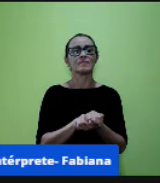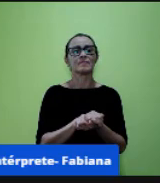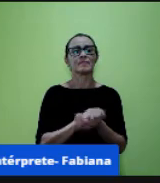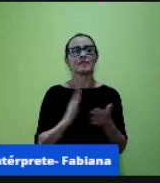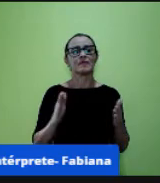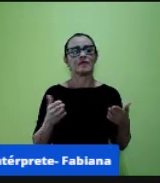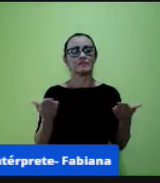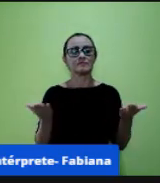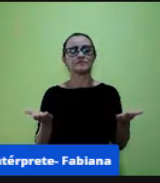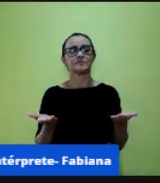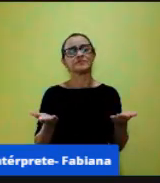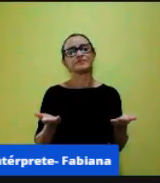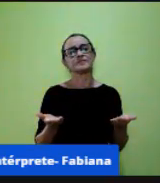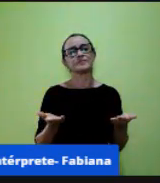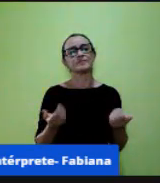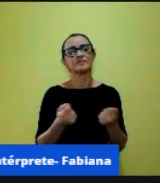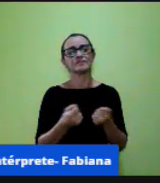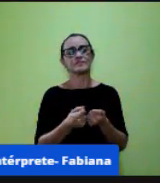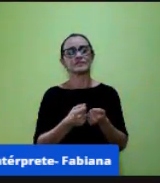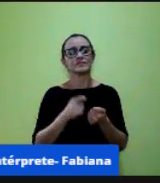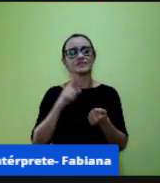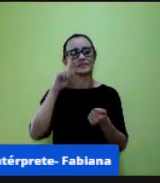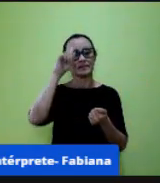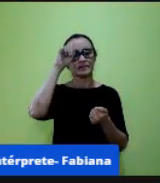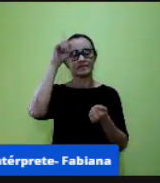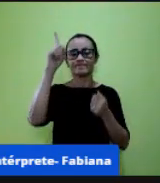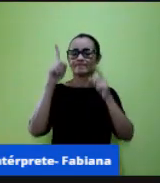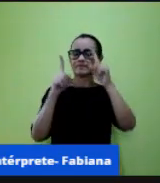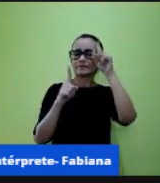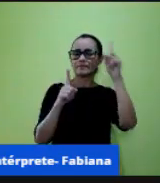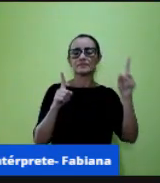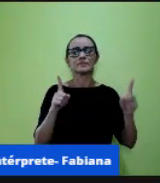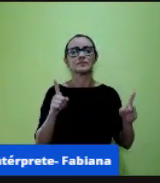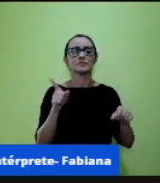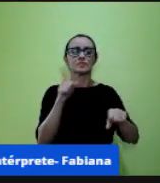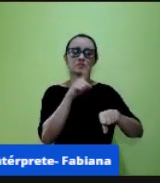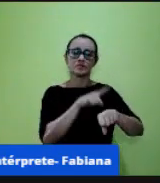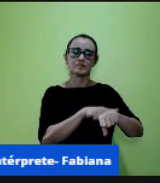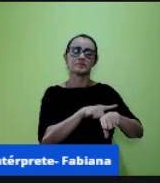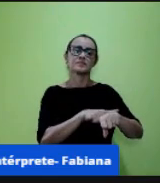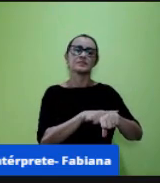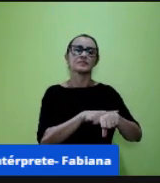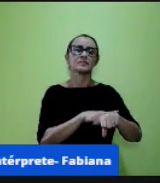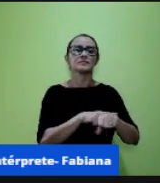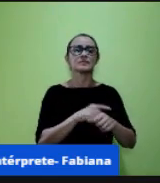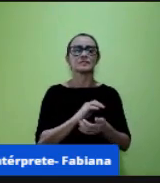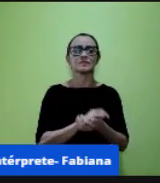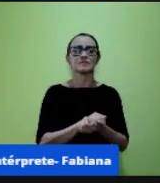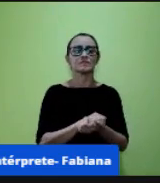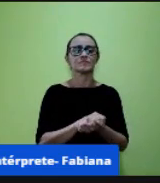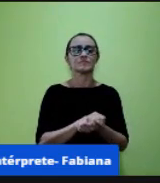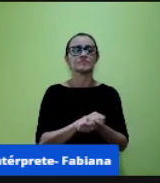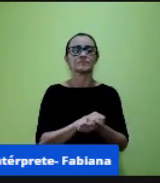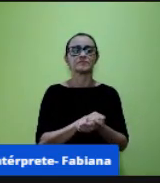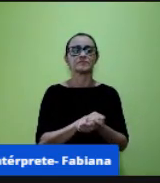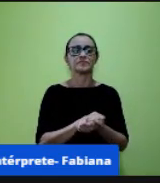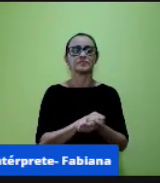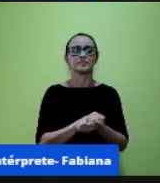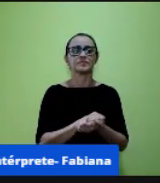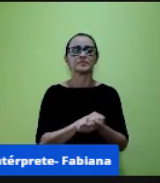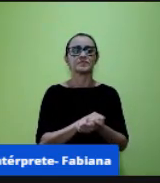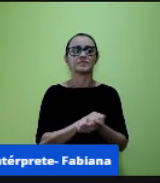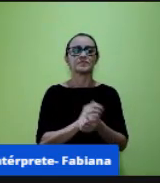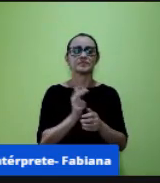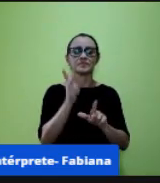você vai criando os momentos né pode passar o seu vídeo o seu